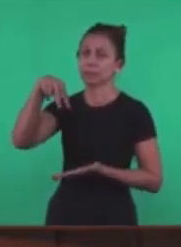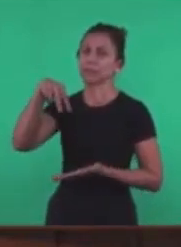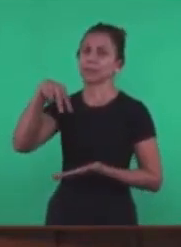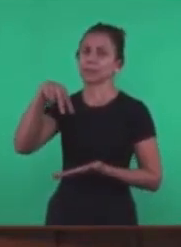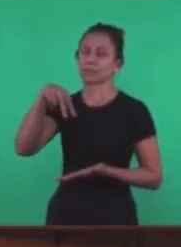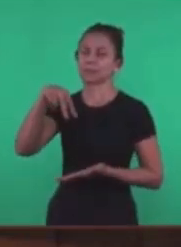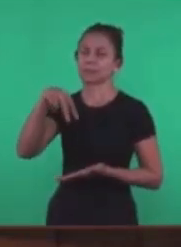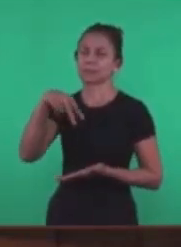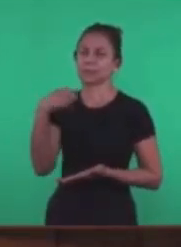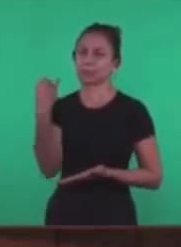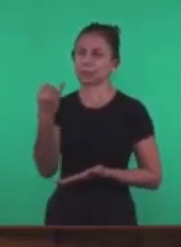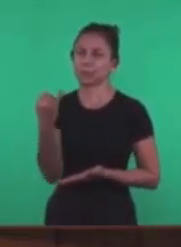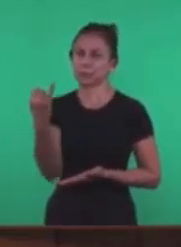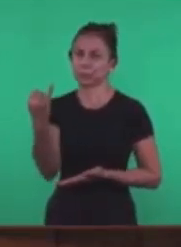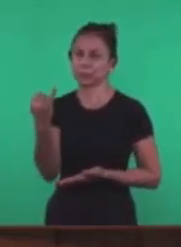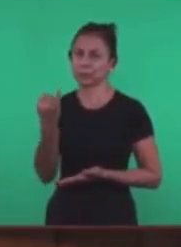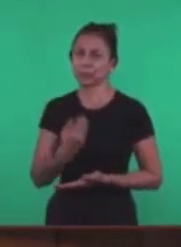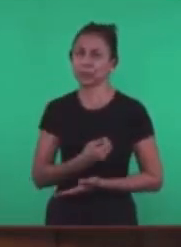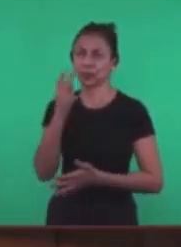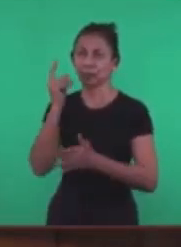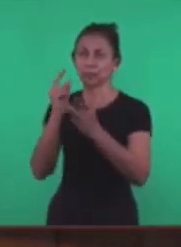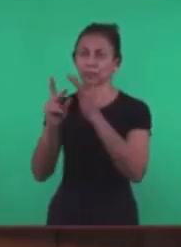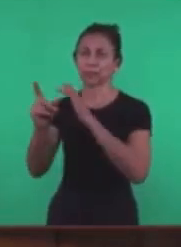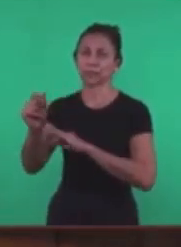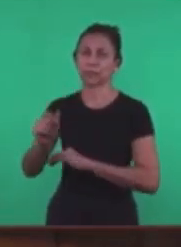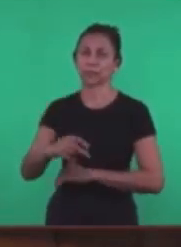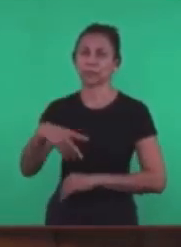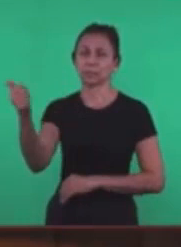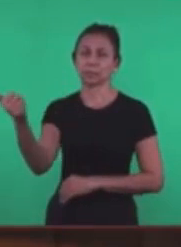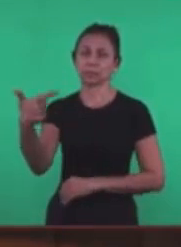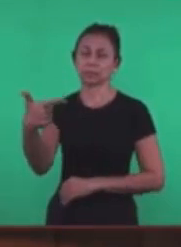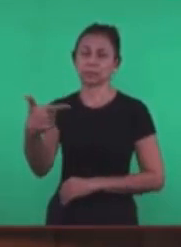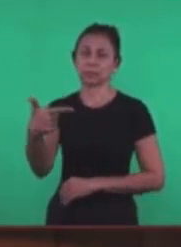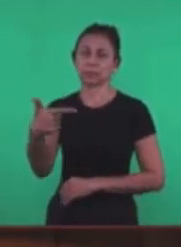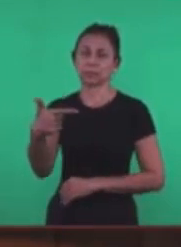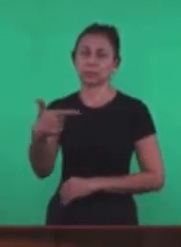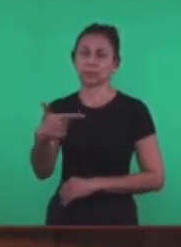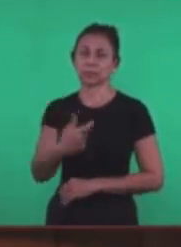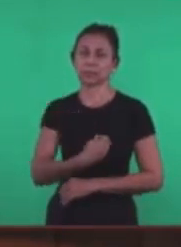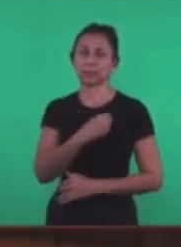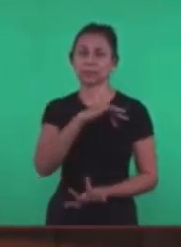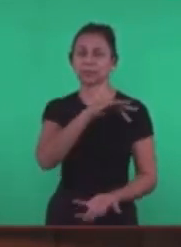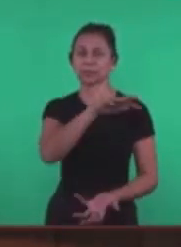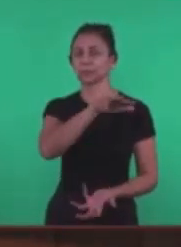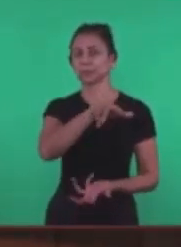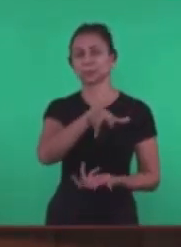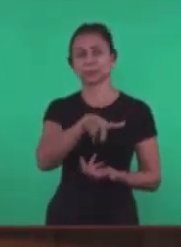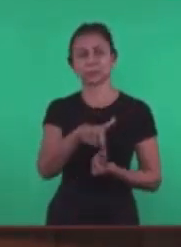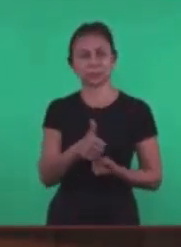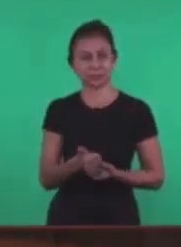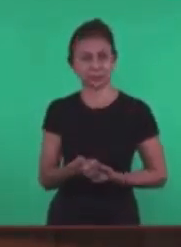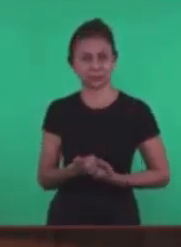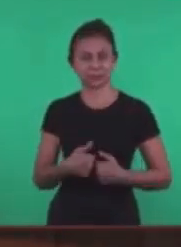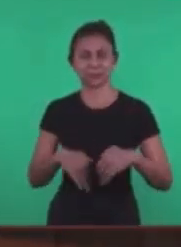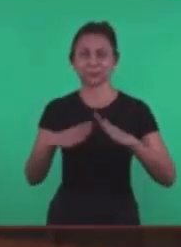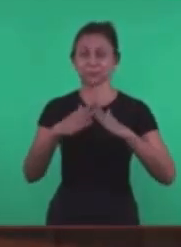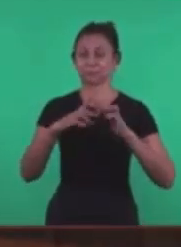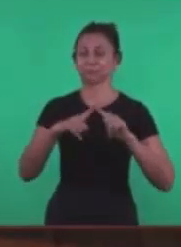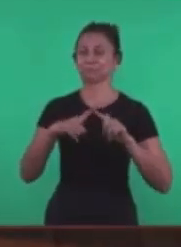importante A vida eterna Do que essa vida Então Essa igreja Profeticamente